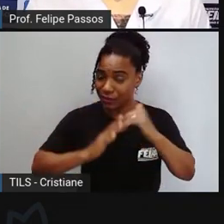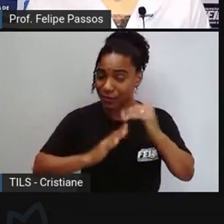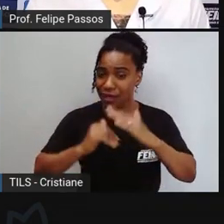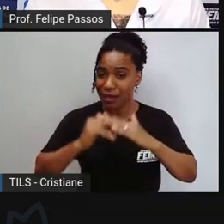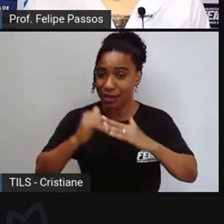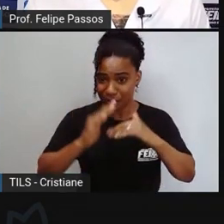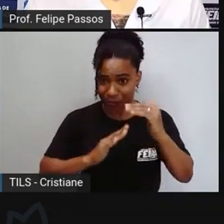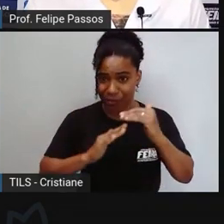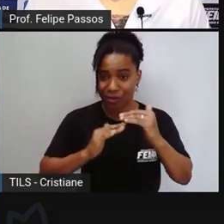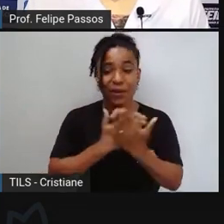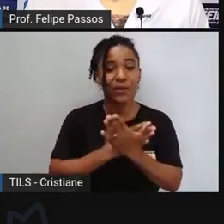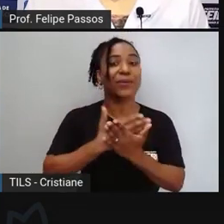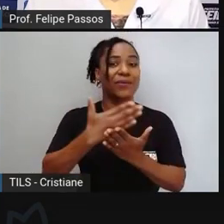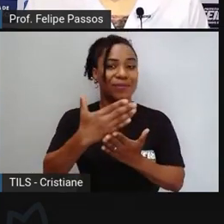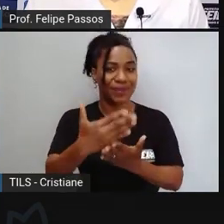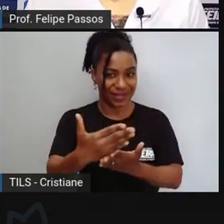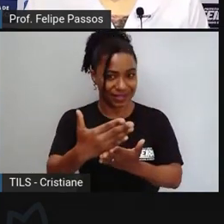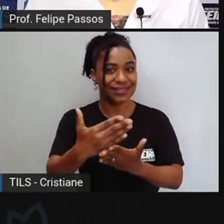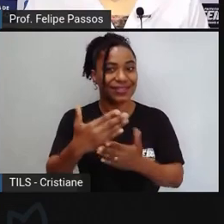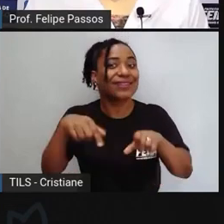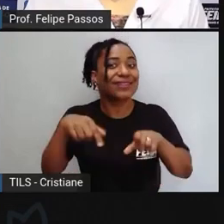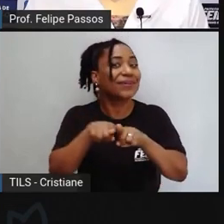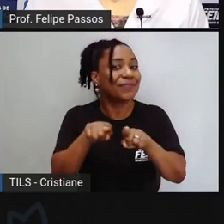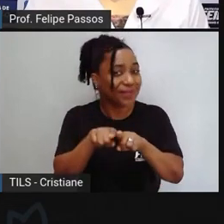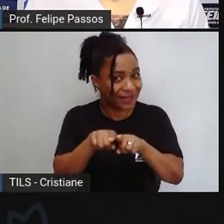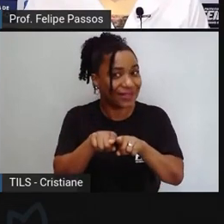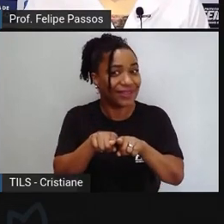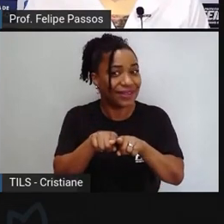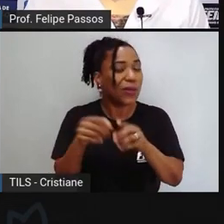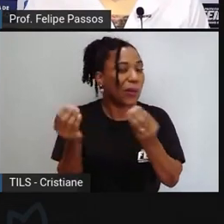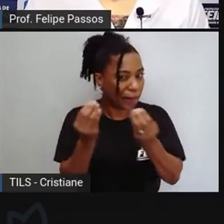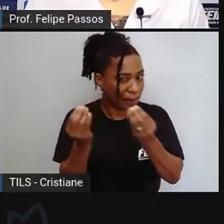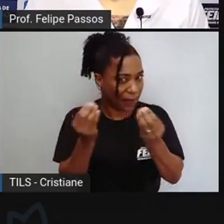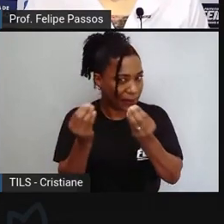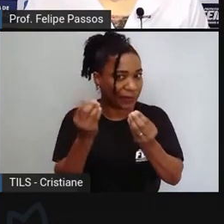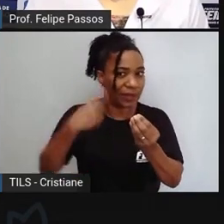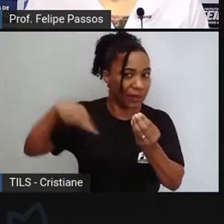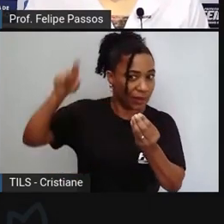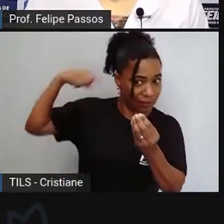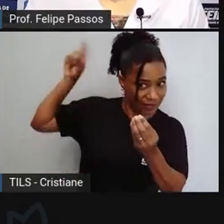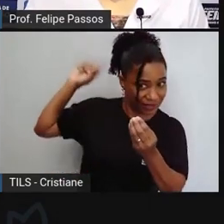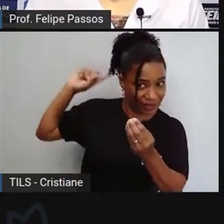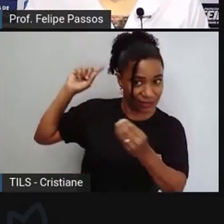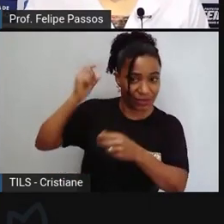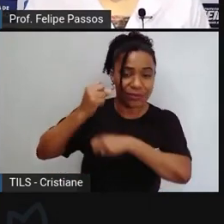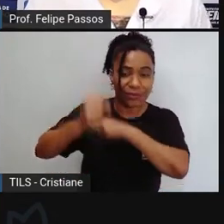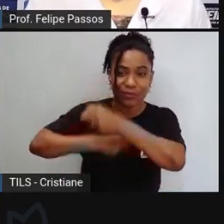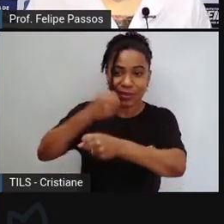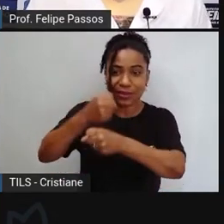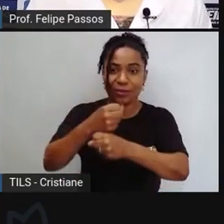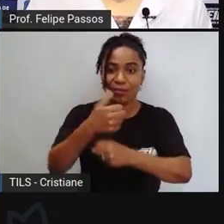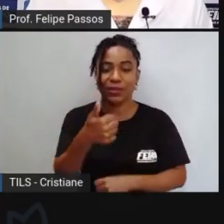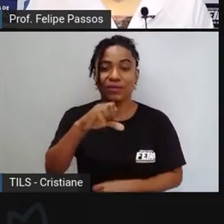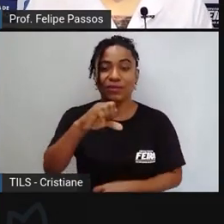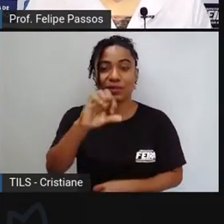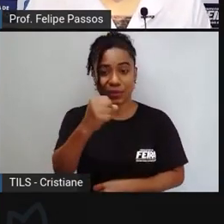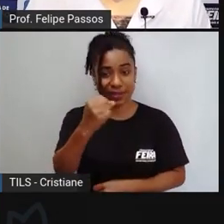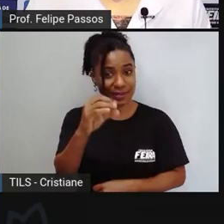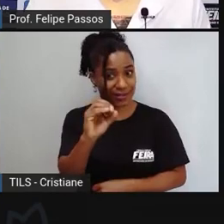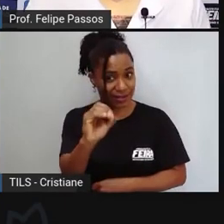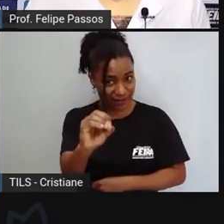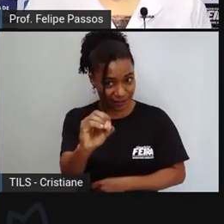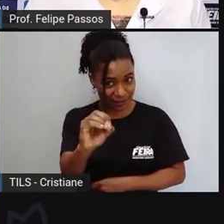numa grande oportunidade, quando, em 1980, eu tive